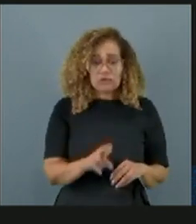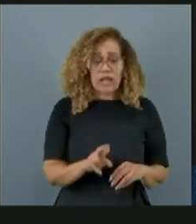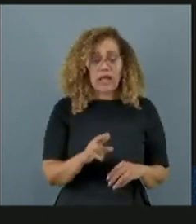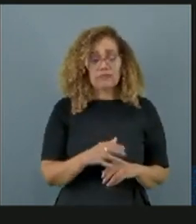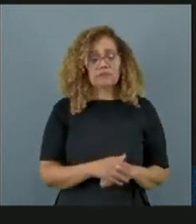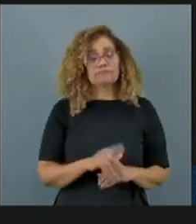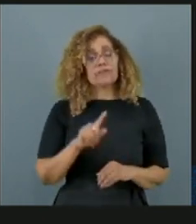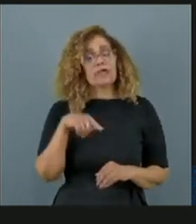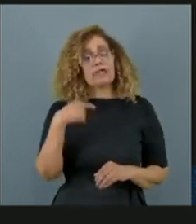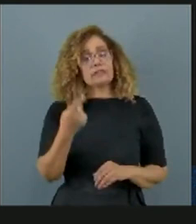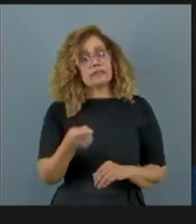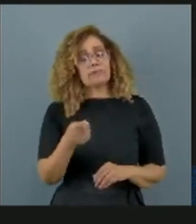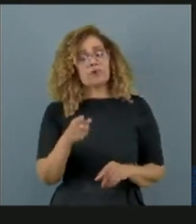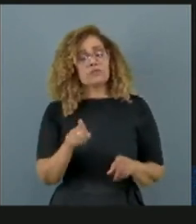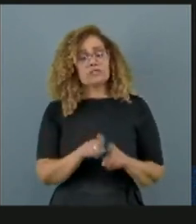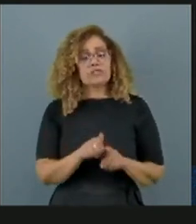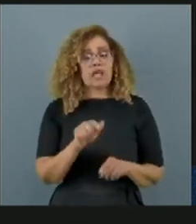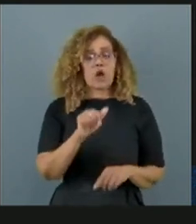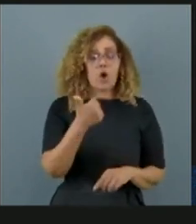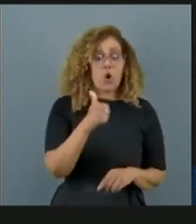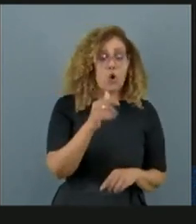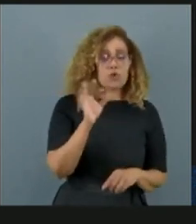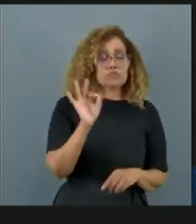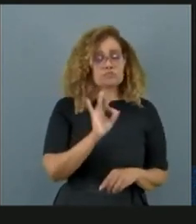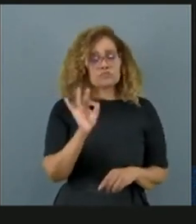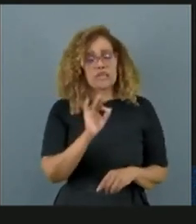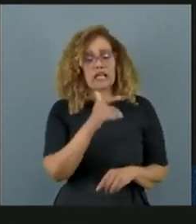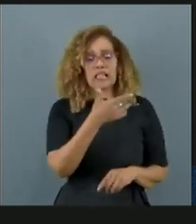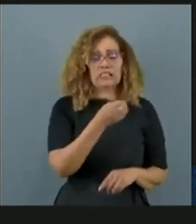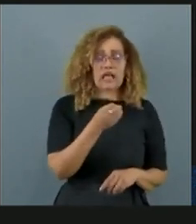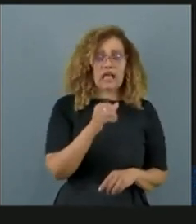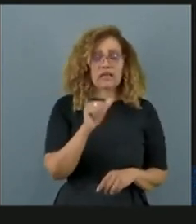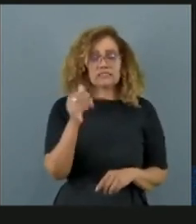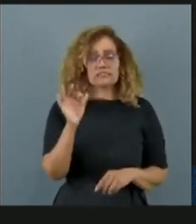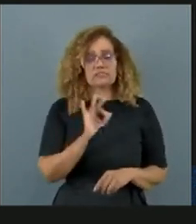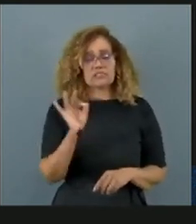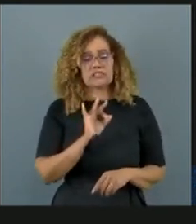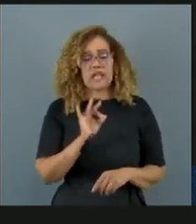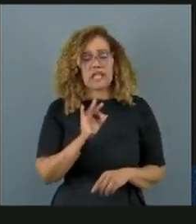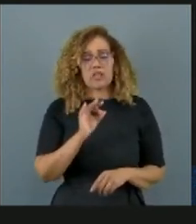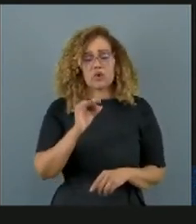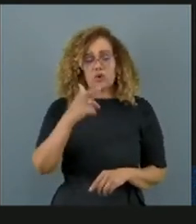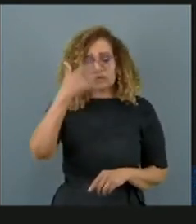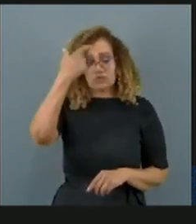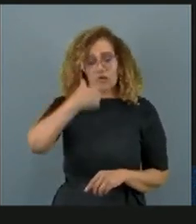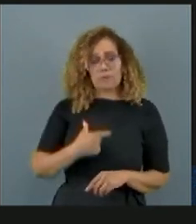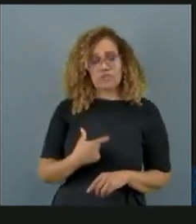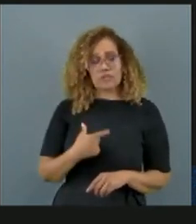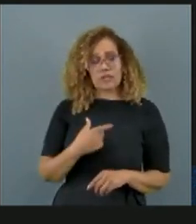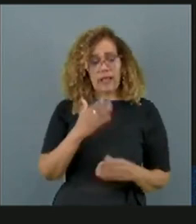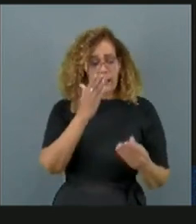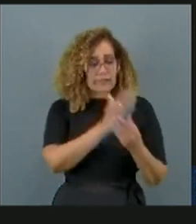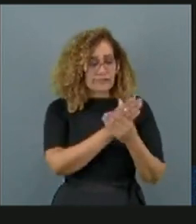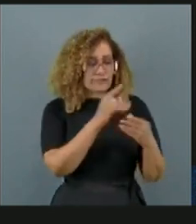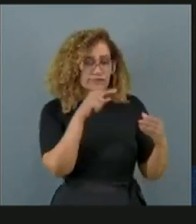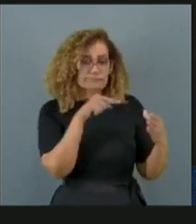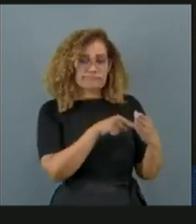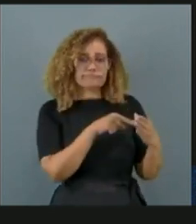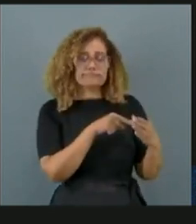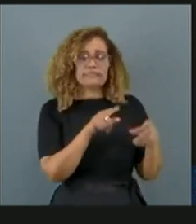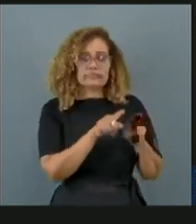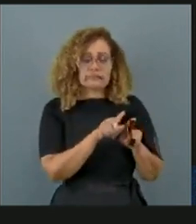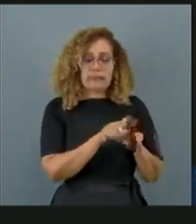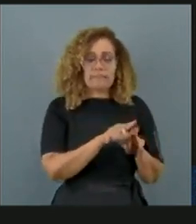depois nós temos 11%, 10, 11% de transtornos de personalidade no prontuário, 10, 11%